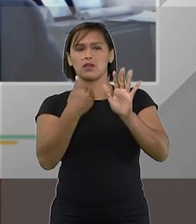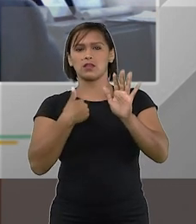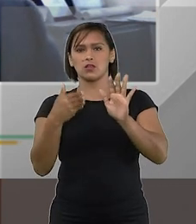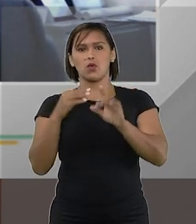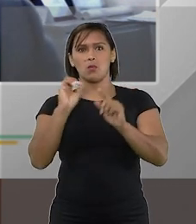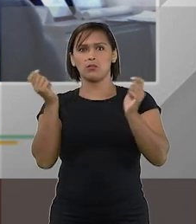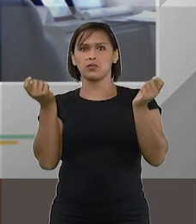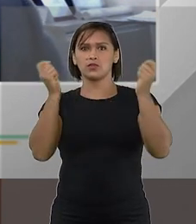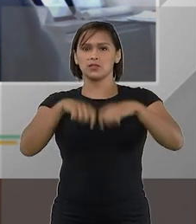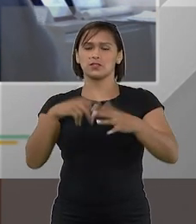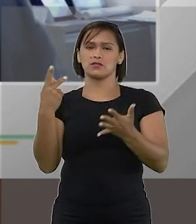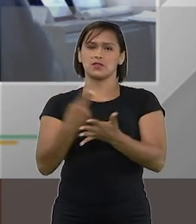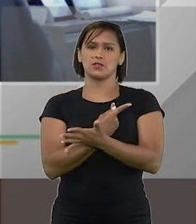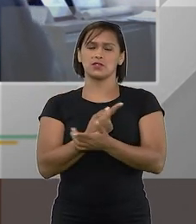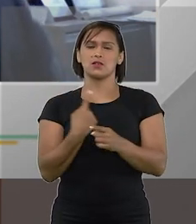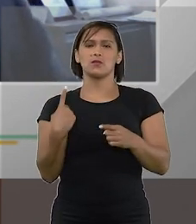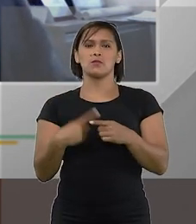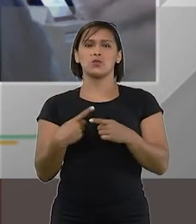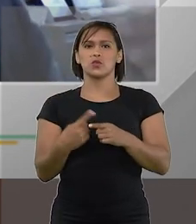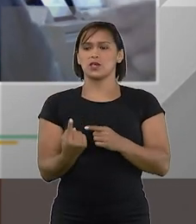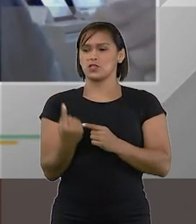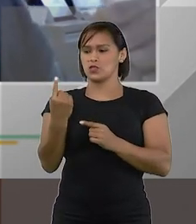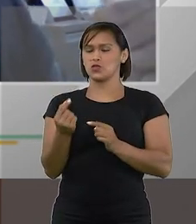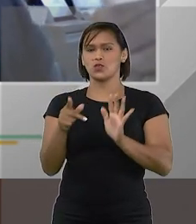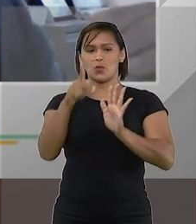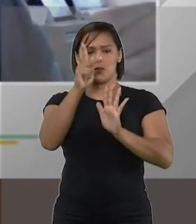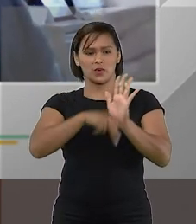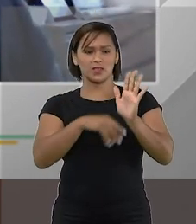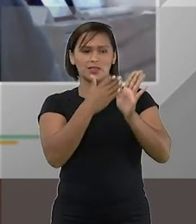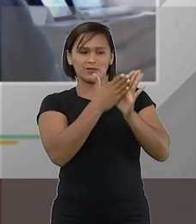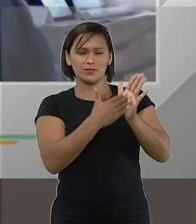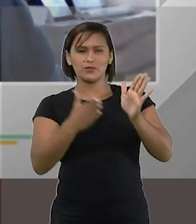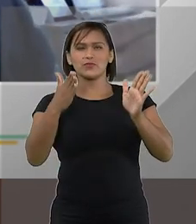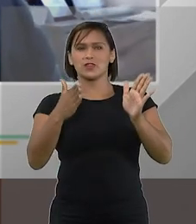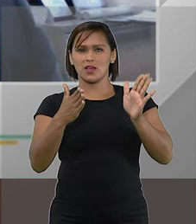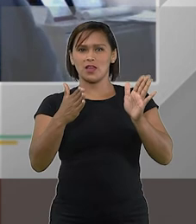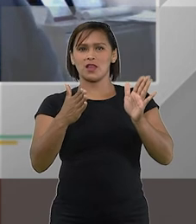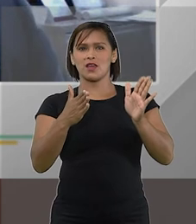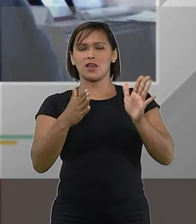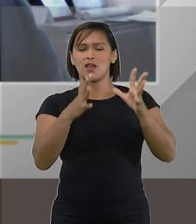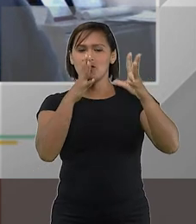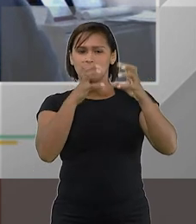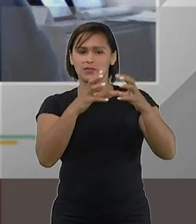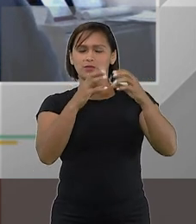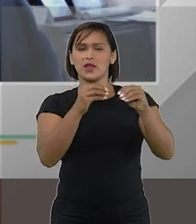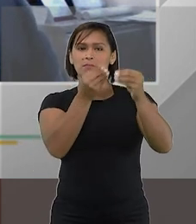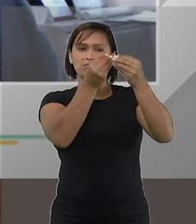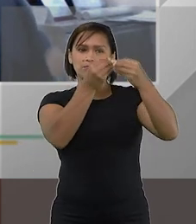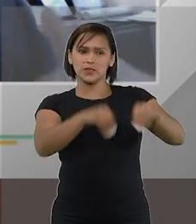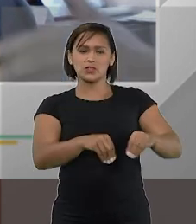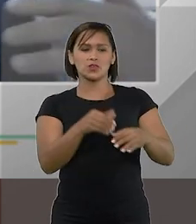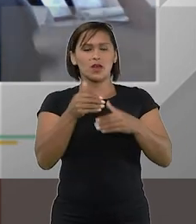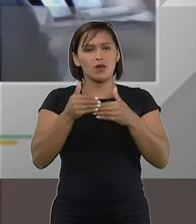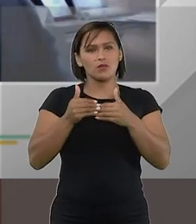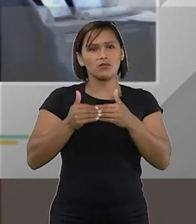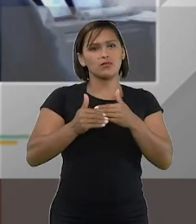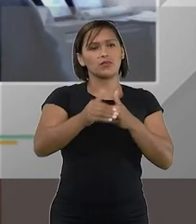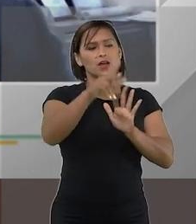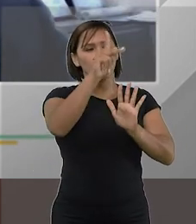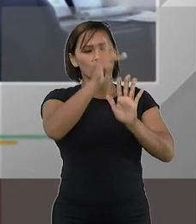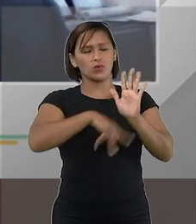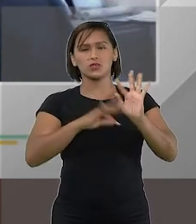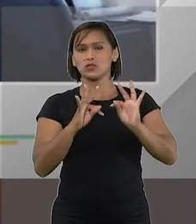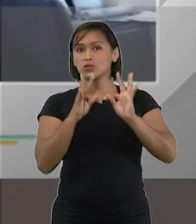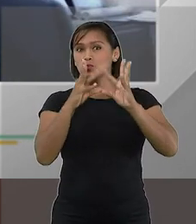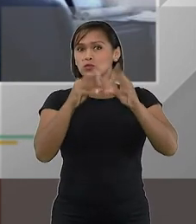consenso do possível porque se um pedaço do projeto é muito polêmico isso acaba prejudicando o andamento do